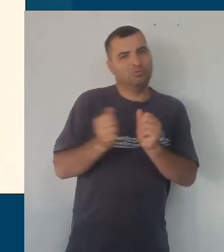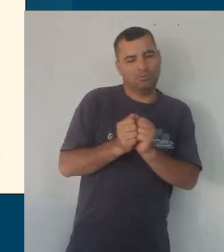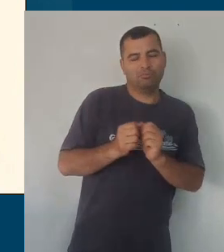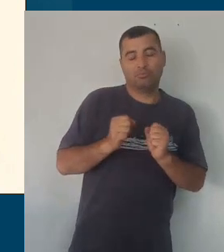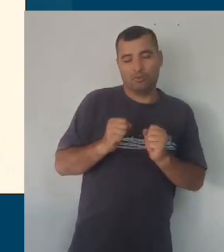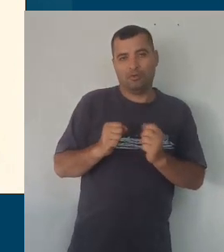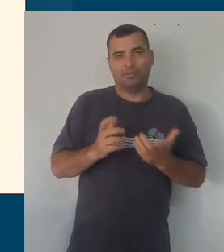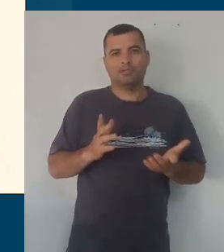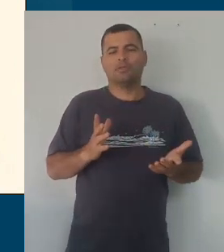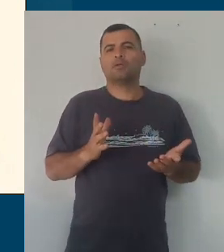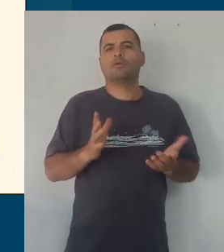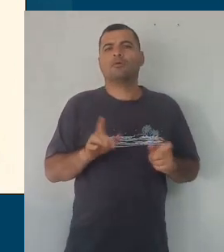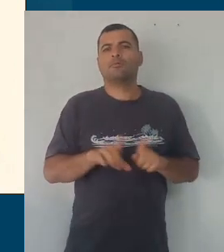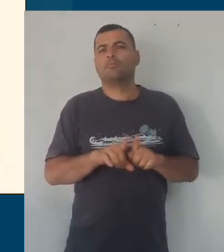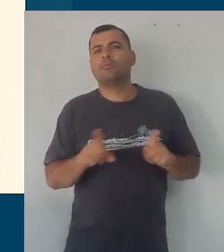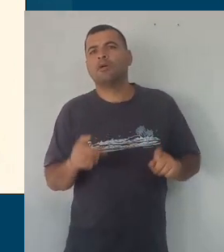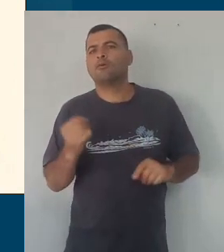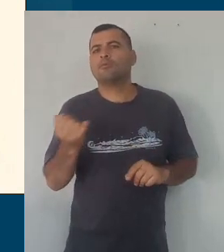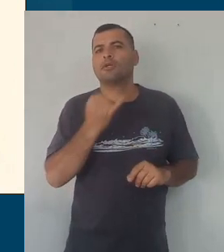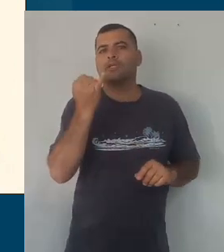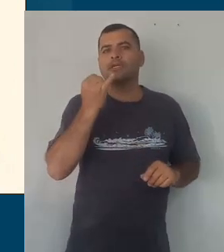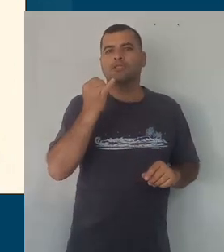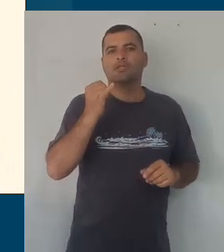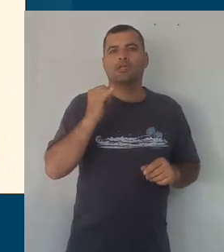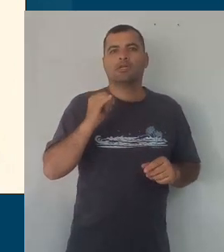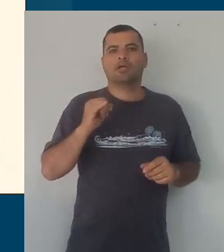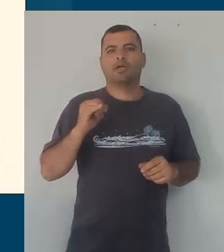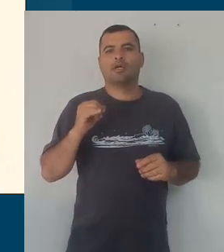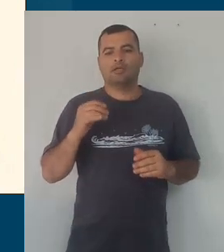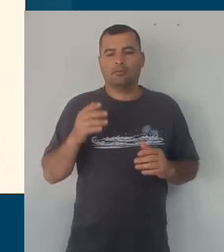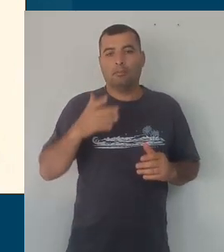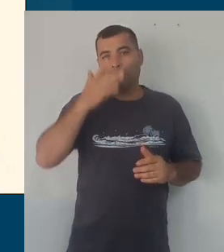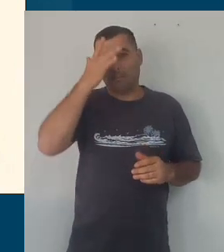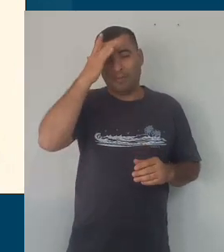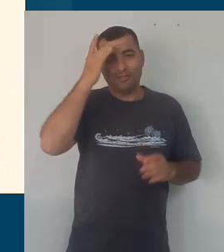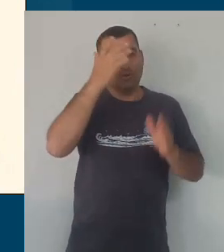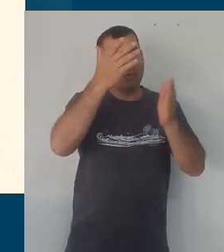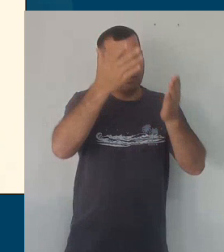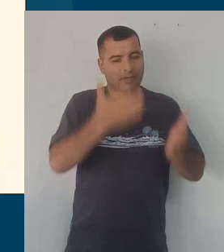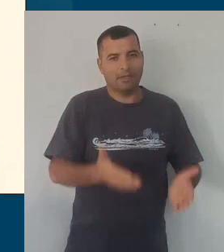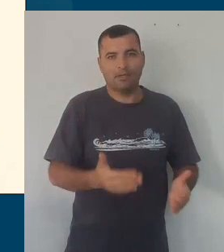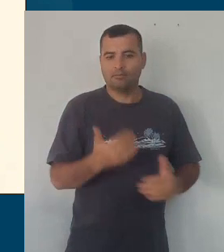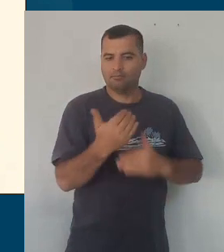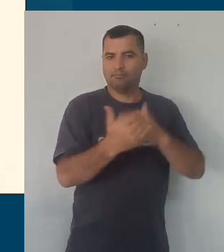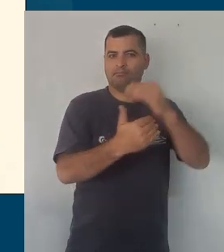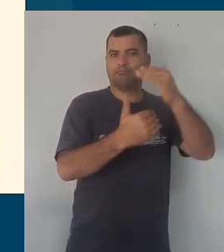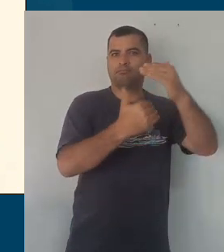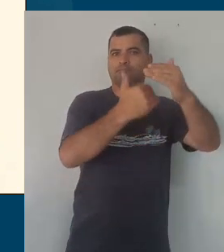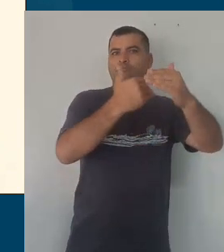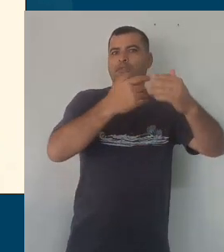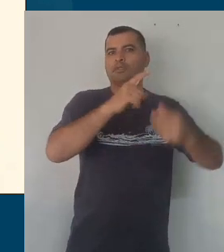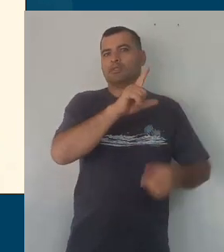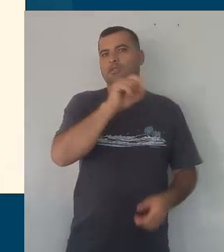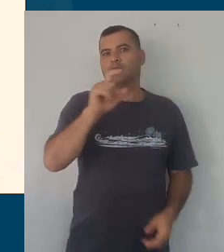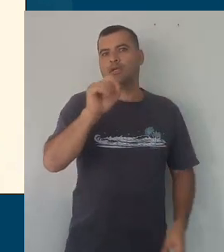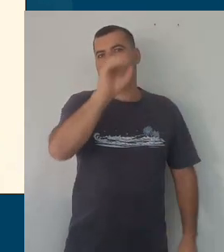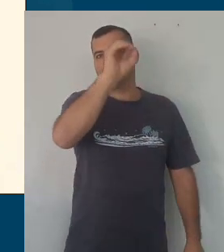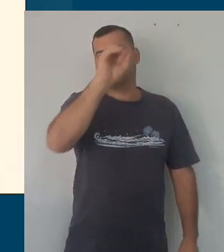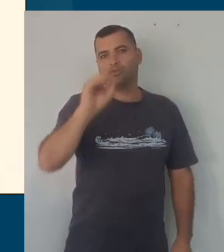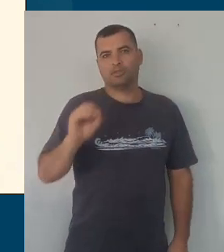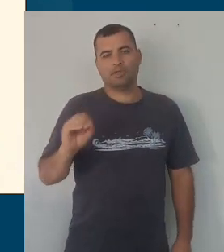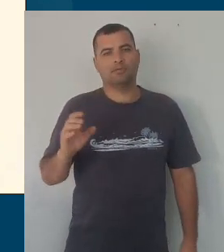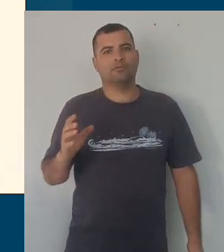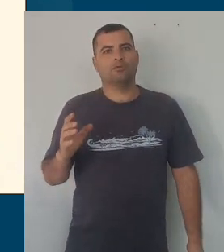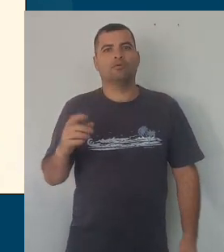mas dentro sempre daquela ideia de formação integral do indivíduo, do cidadão, e com isso também nos